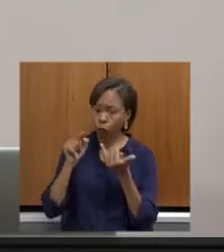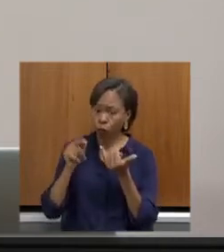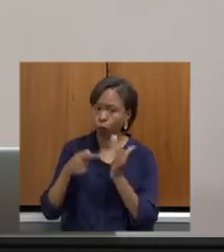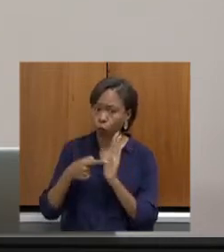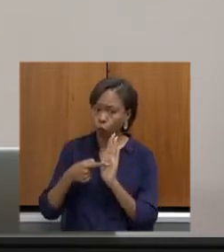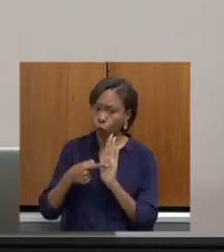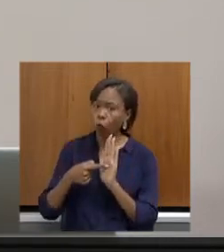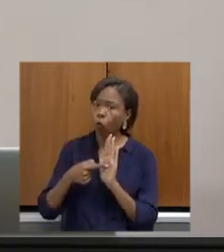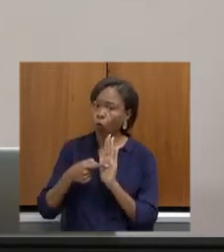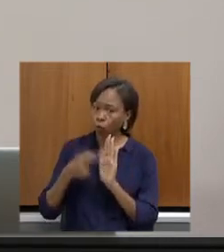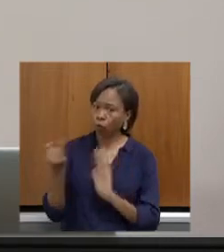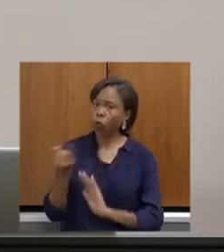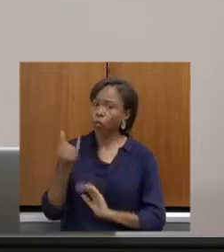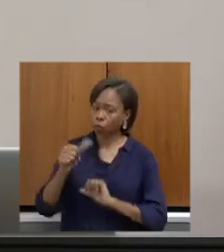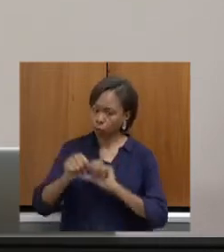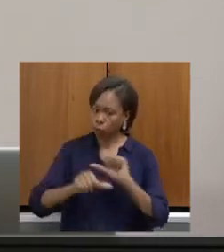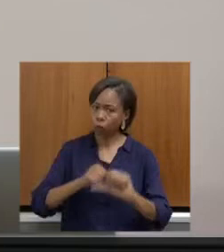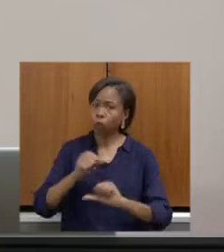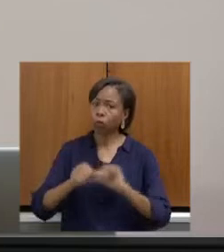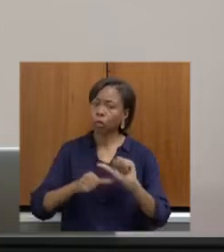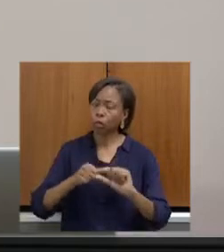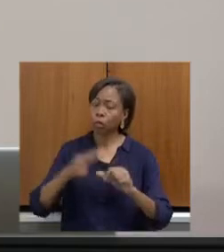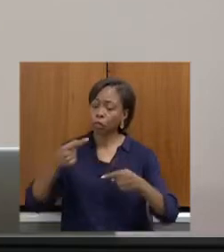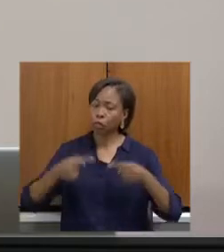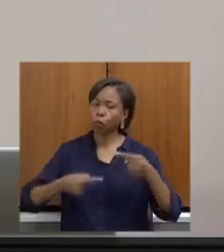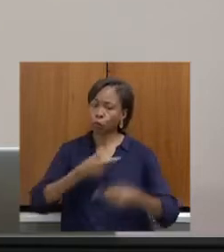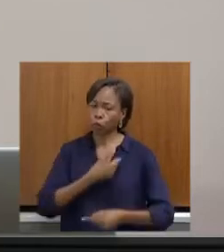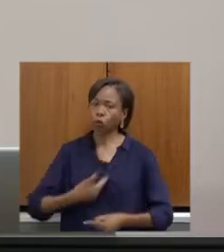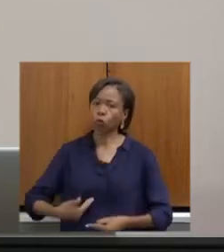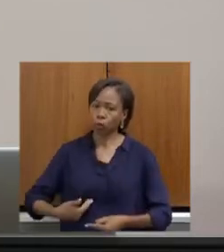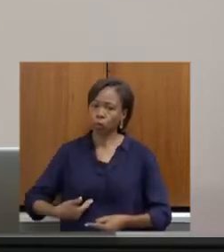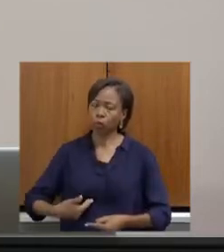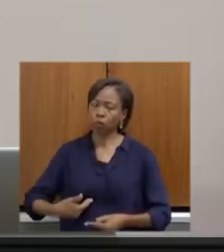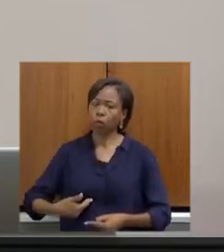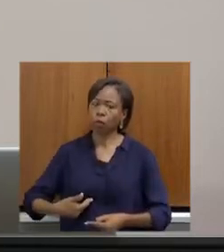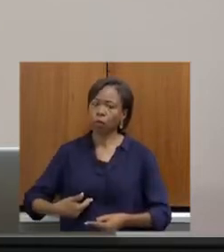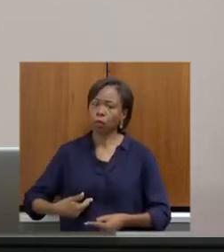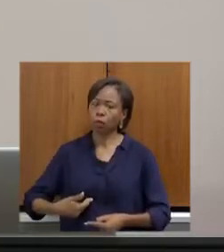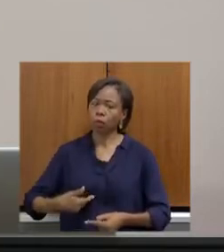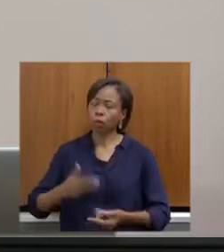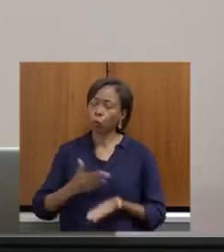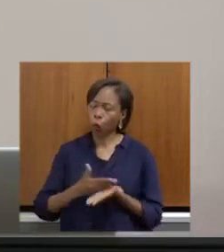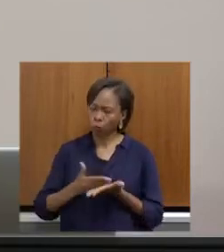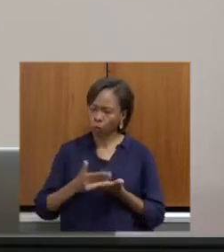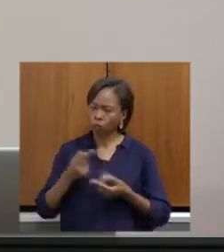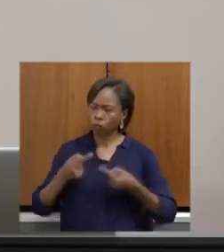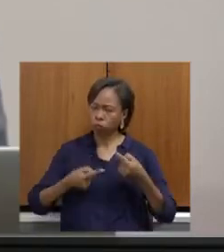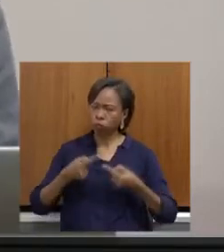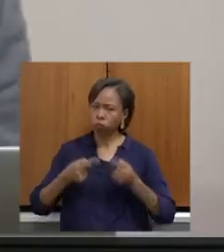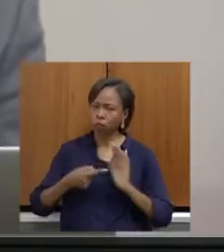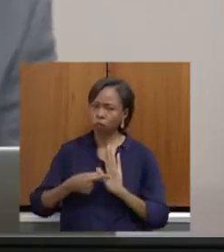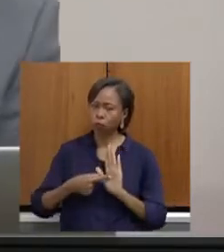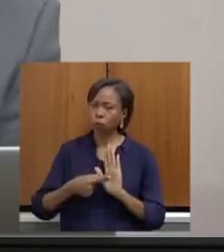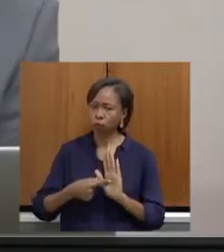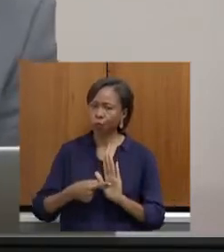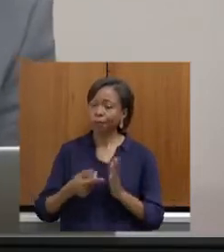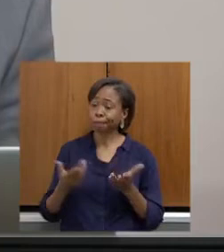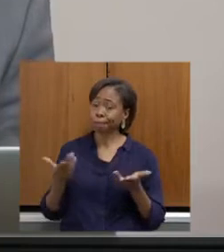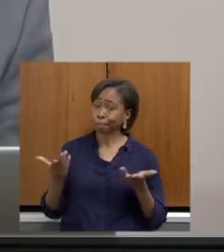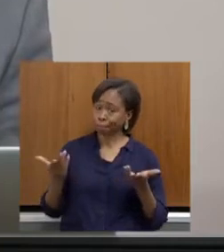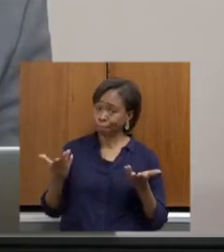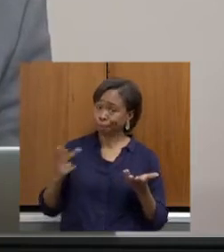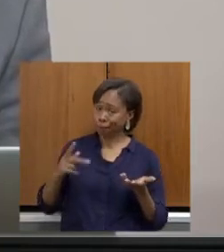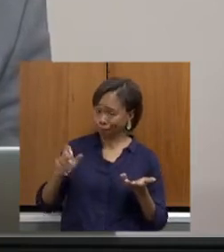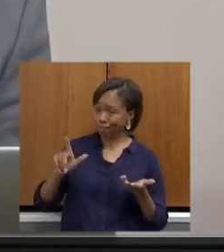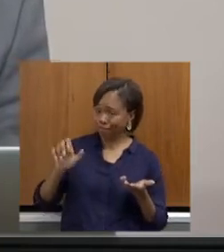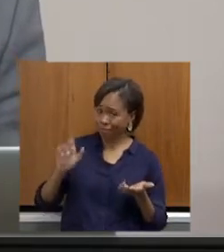política pública. O que já está ficando bem claro, logo no início do nosso debate aqui, é que, não é, Pelé? Do jeito que está, não pode